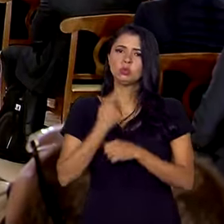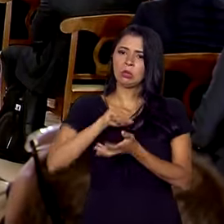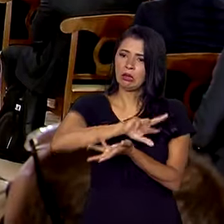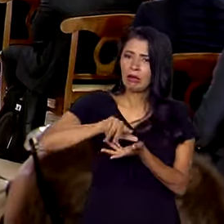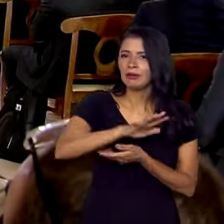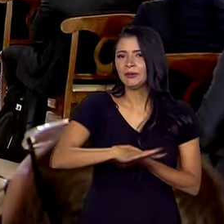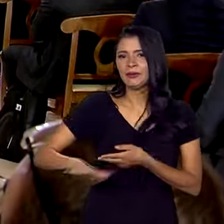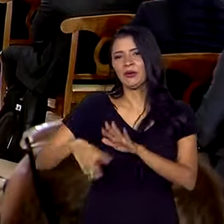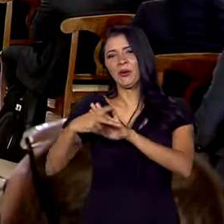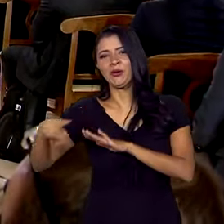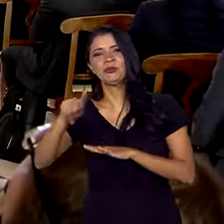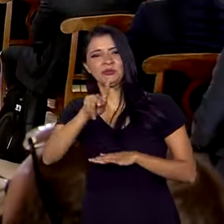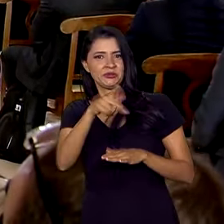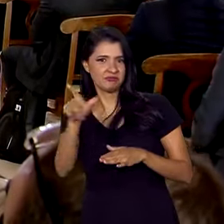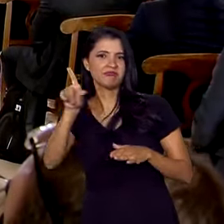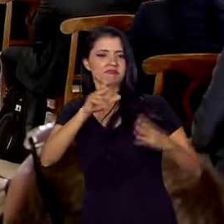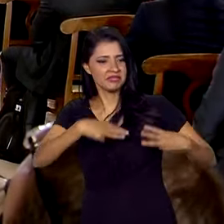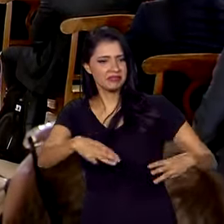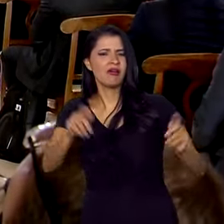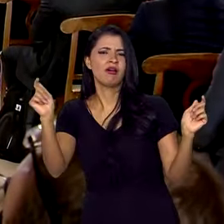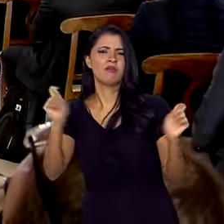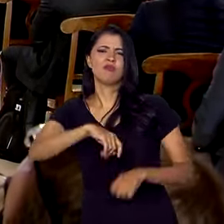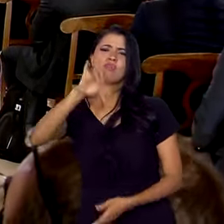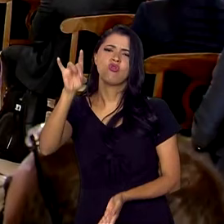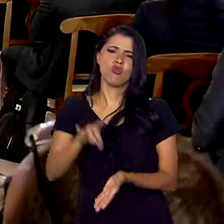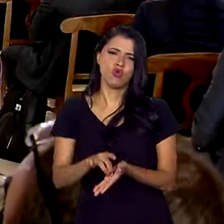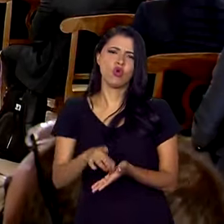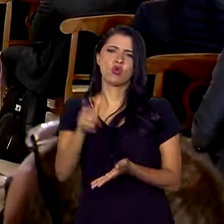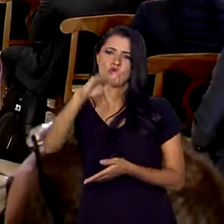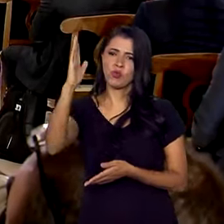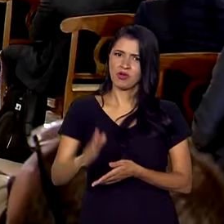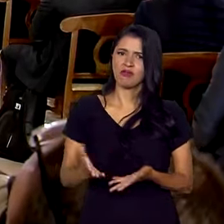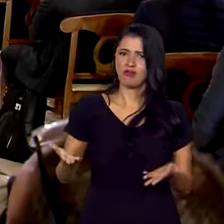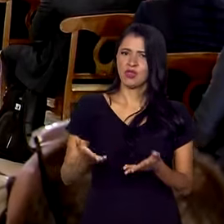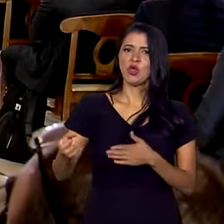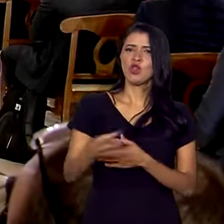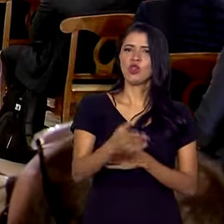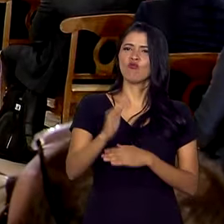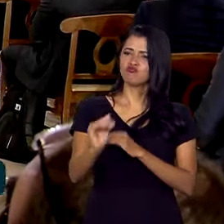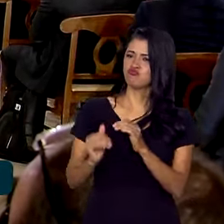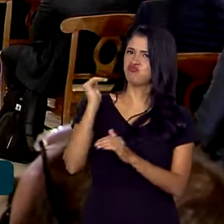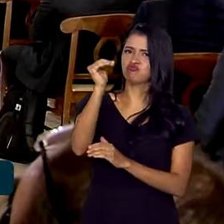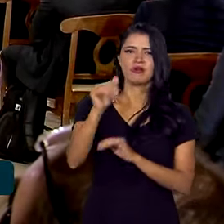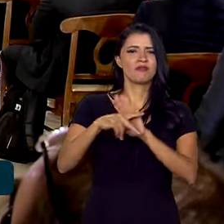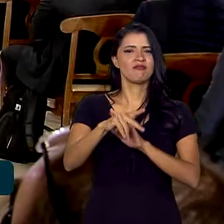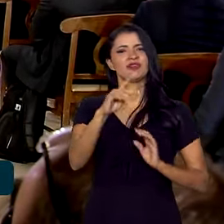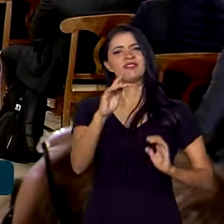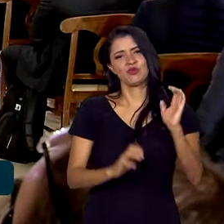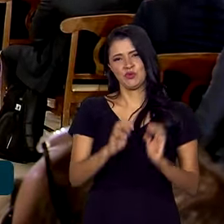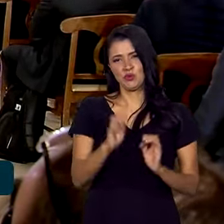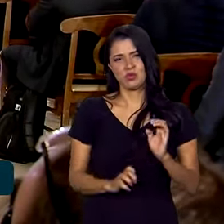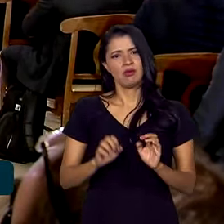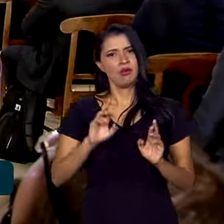setores e outros ministérios, possamos efetivamente colocar o Brasil num novo patamar da indústria, não